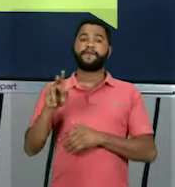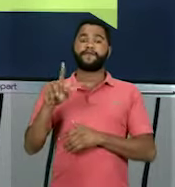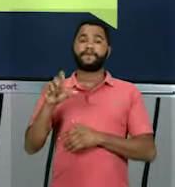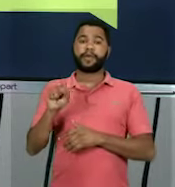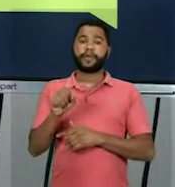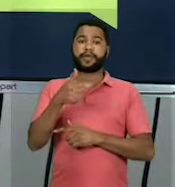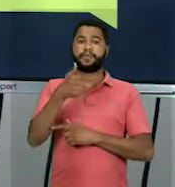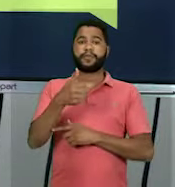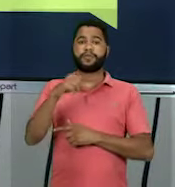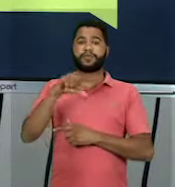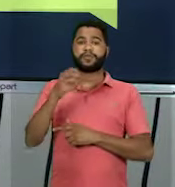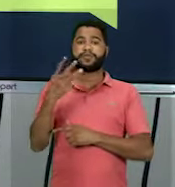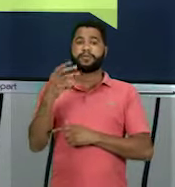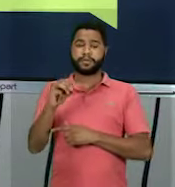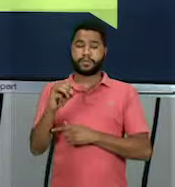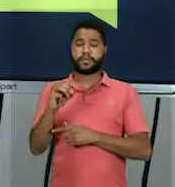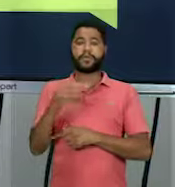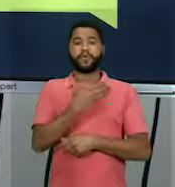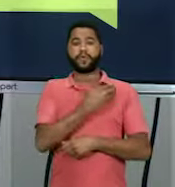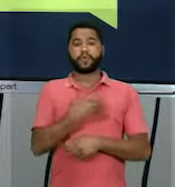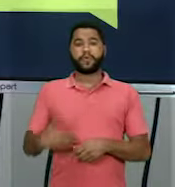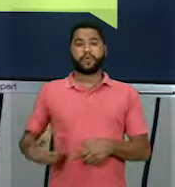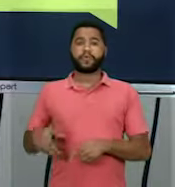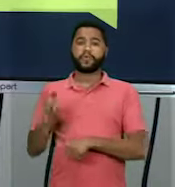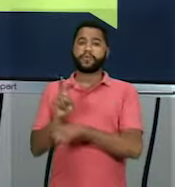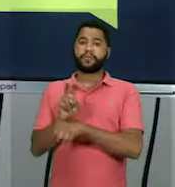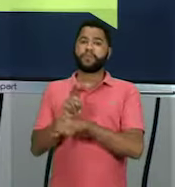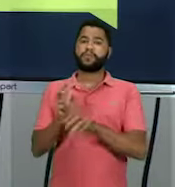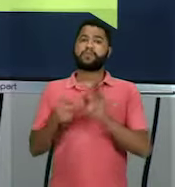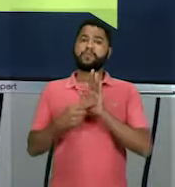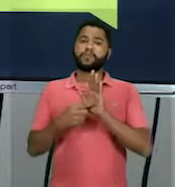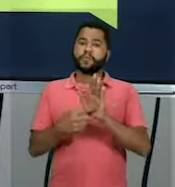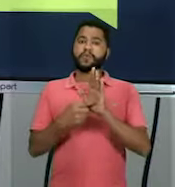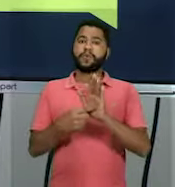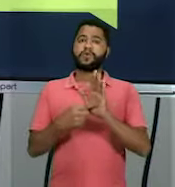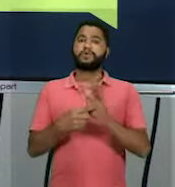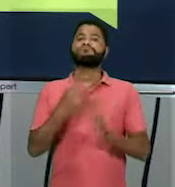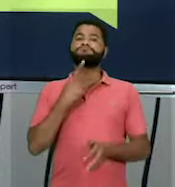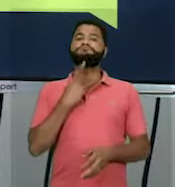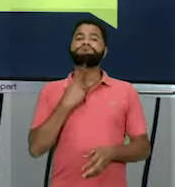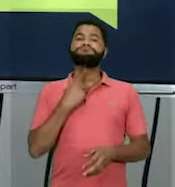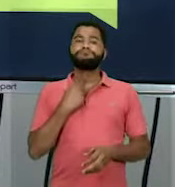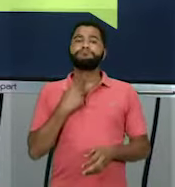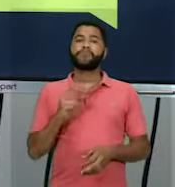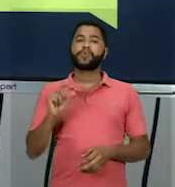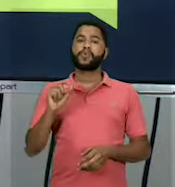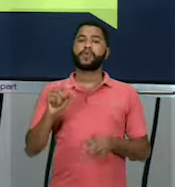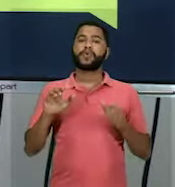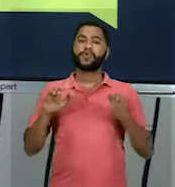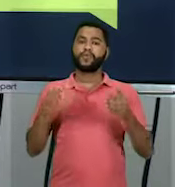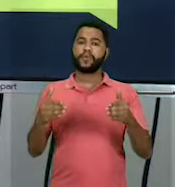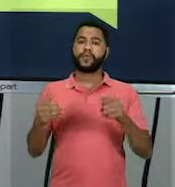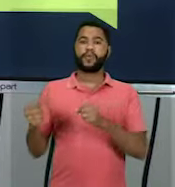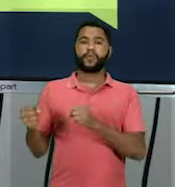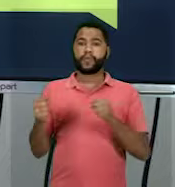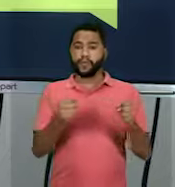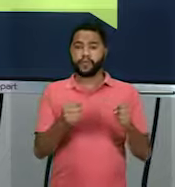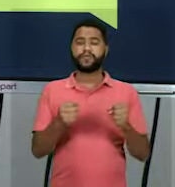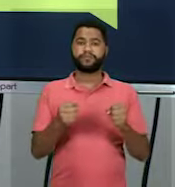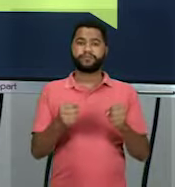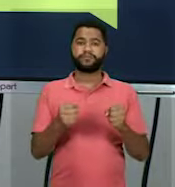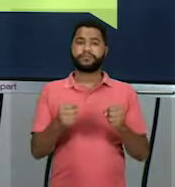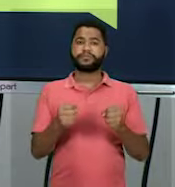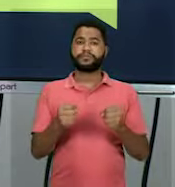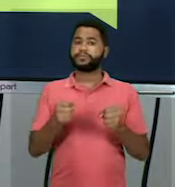1930, no governo provisório, ele já demonstra a sua intenção de centralizar o poder no executivo,